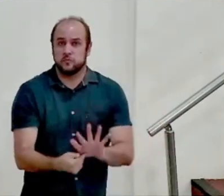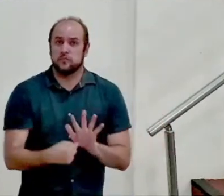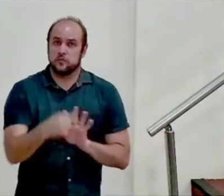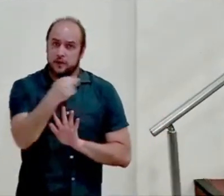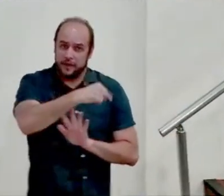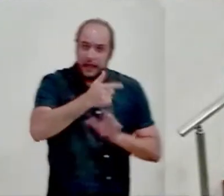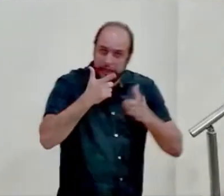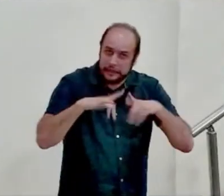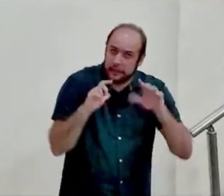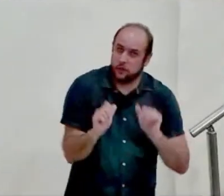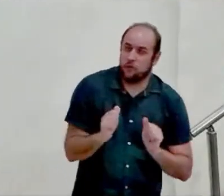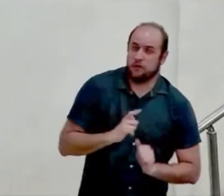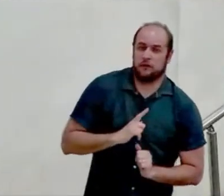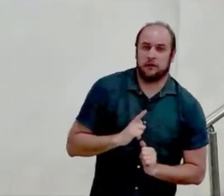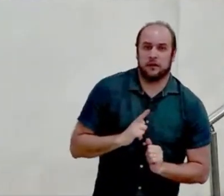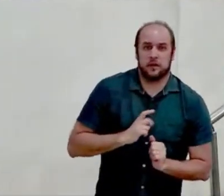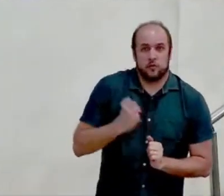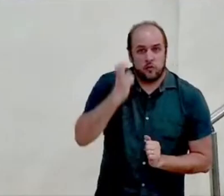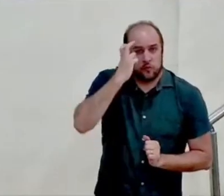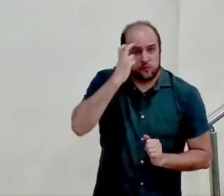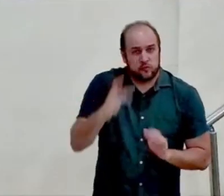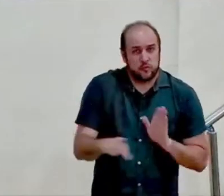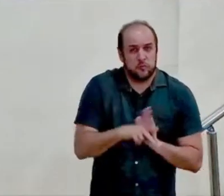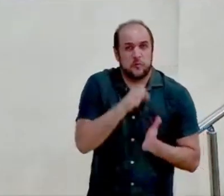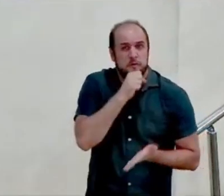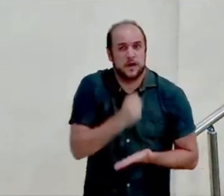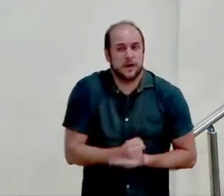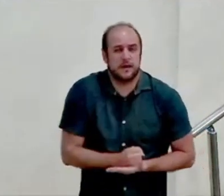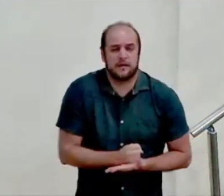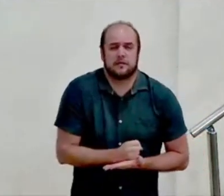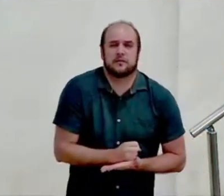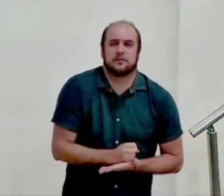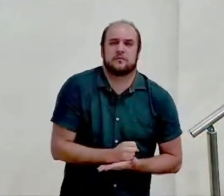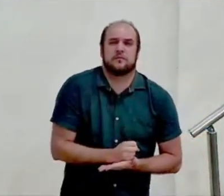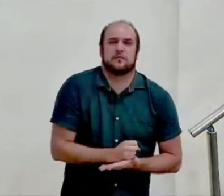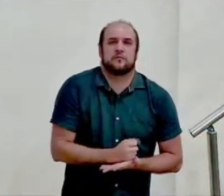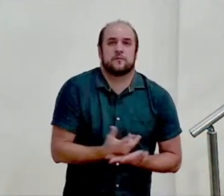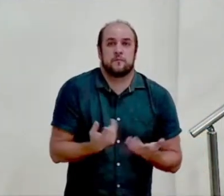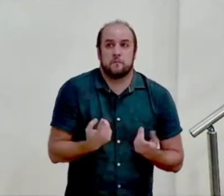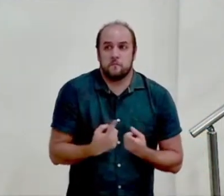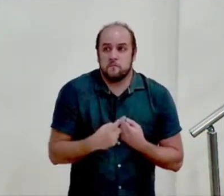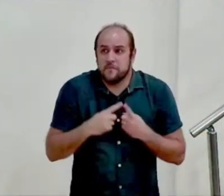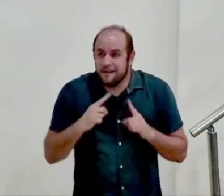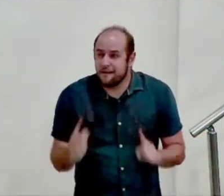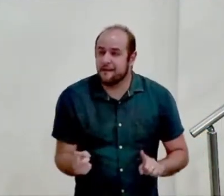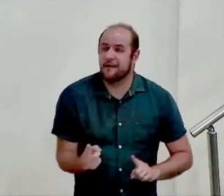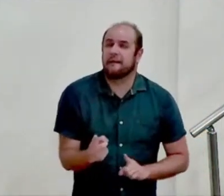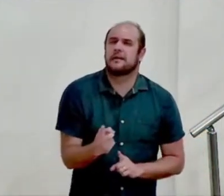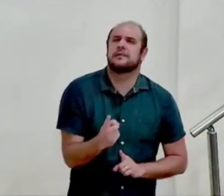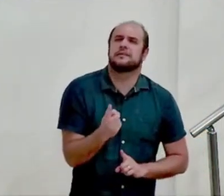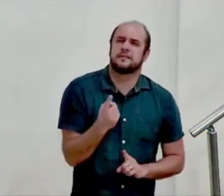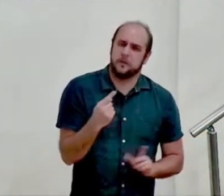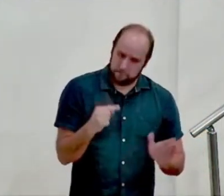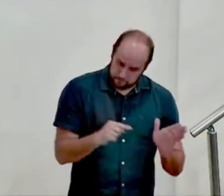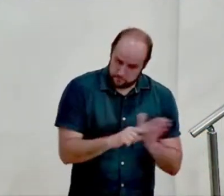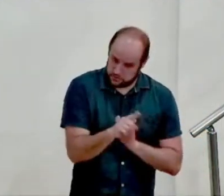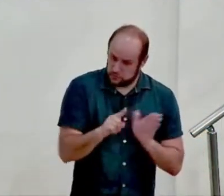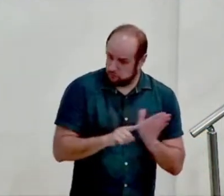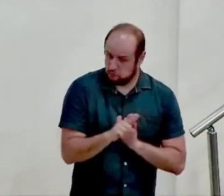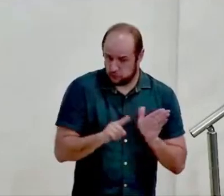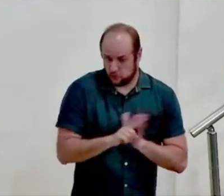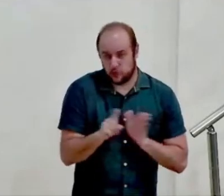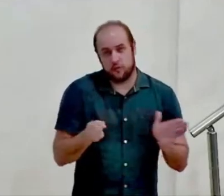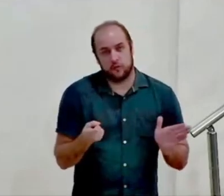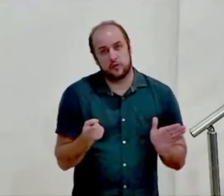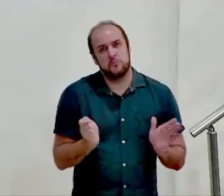linguagem da cultura do Antigo Testamento, mas não deixa de ser uma questão de perguntas. E há uma